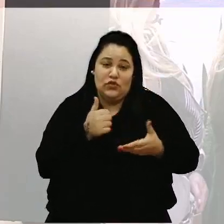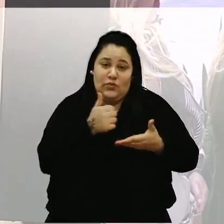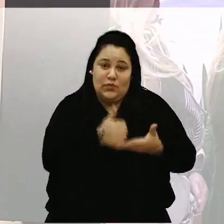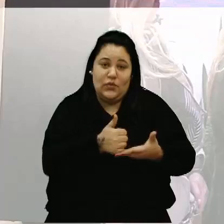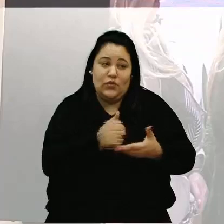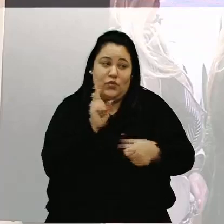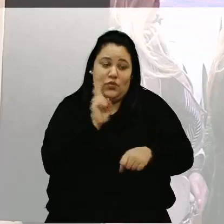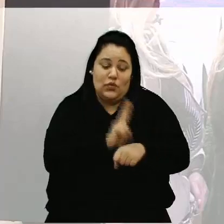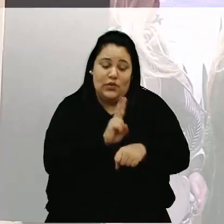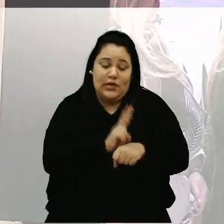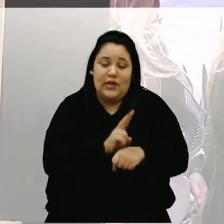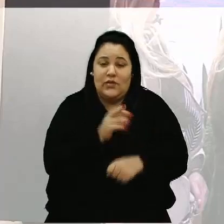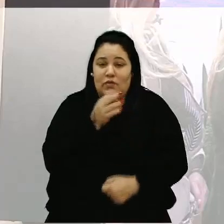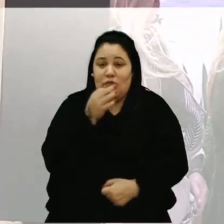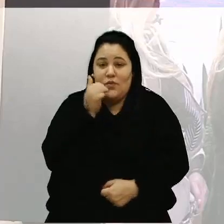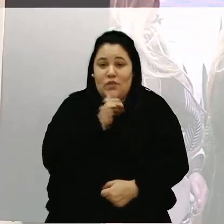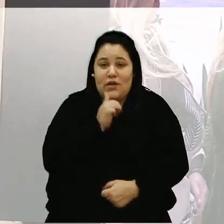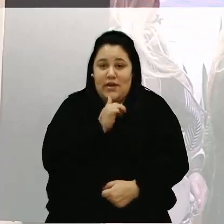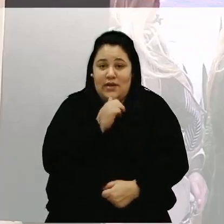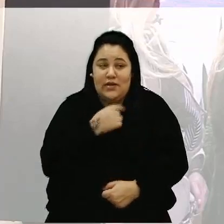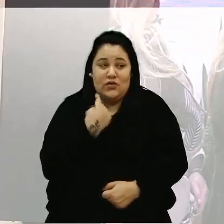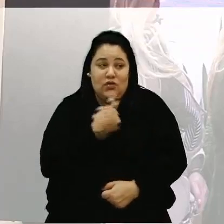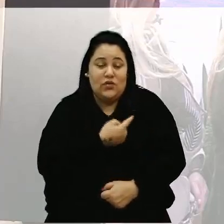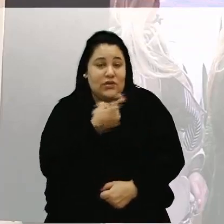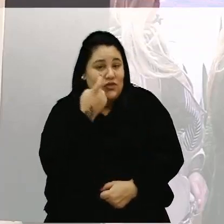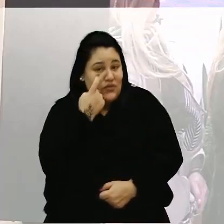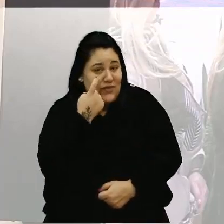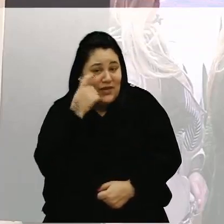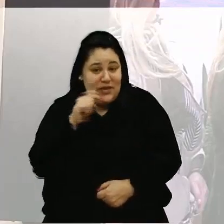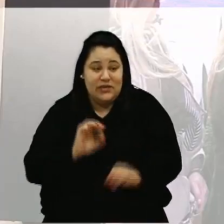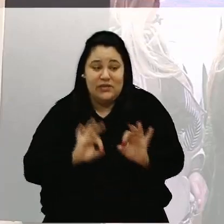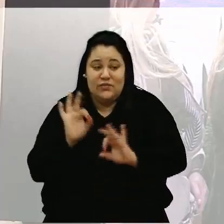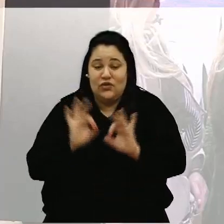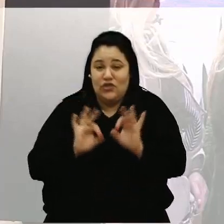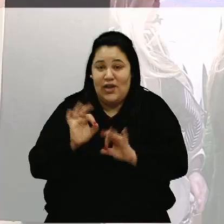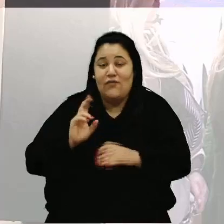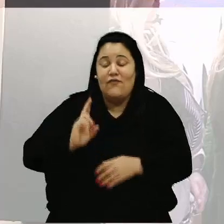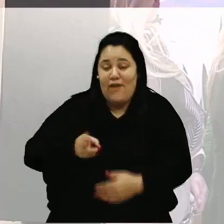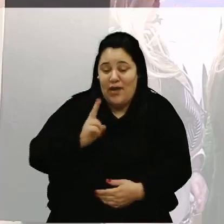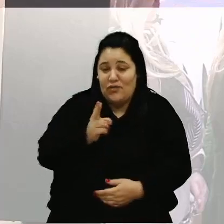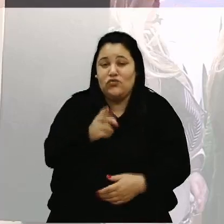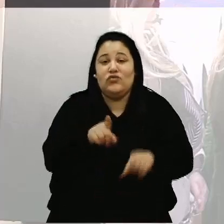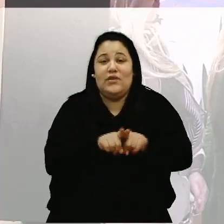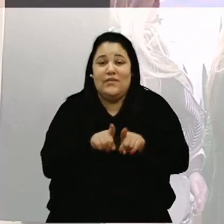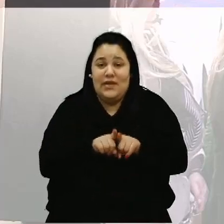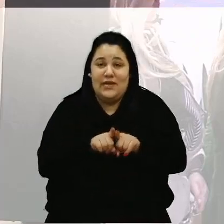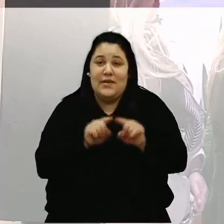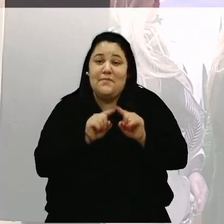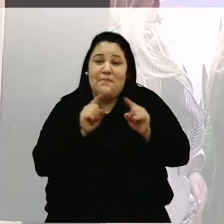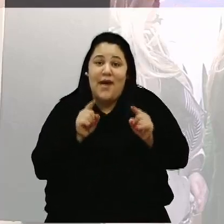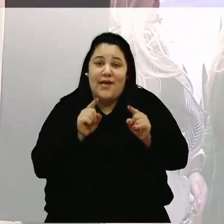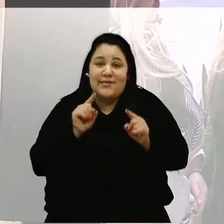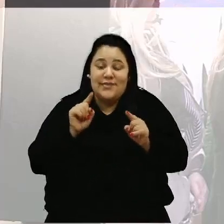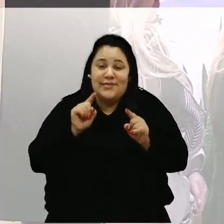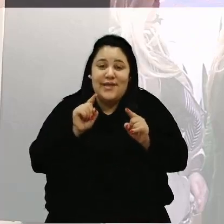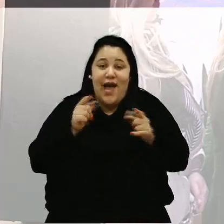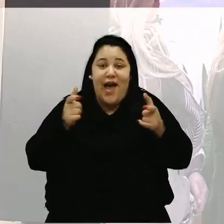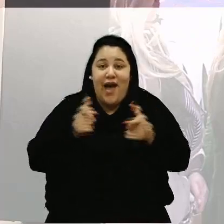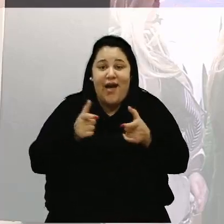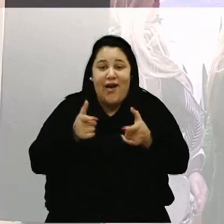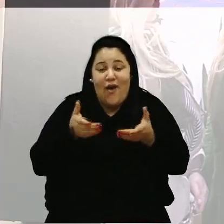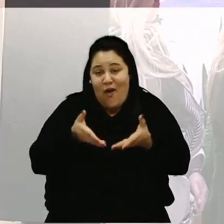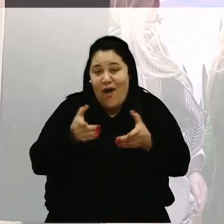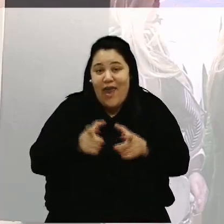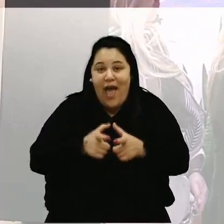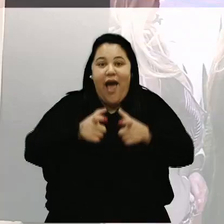compõem, a gente vê que esse projeto não só vai ter continuidade, como dobrou de tamanho, a vereadora Marisol, antes nós